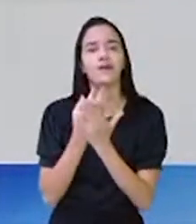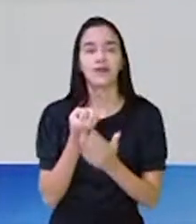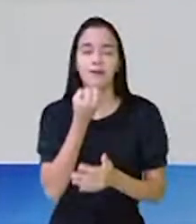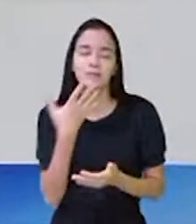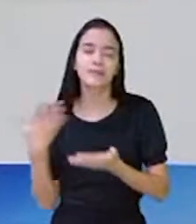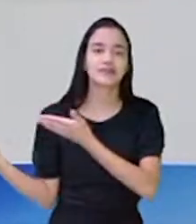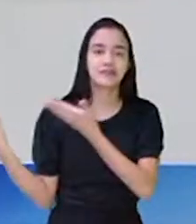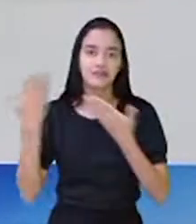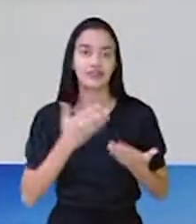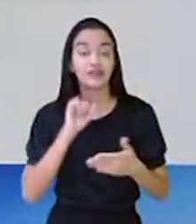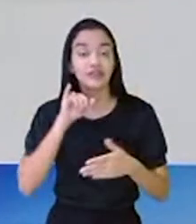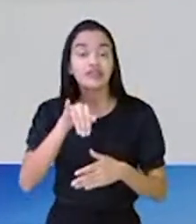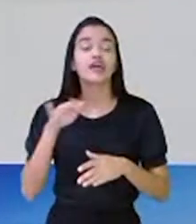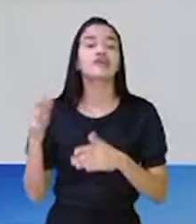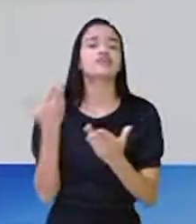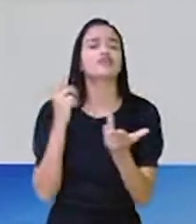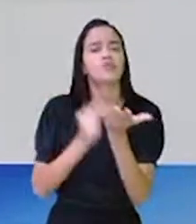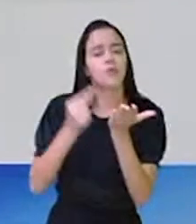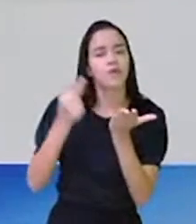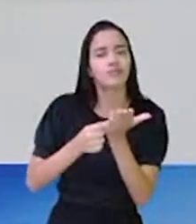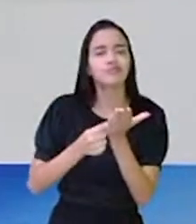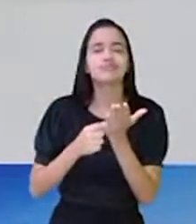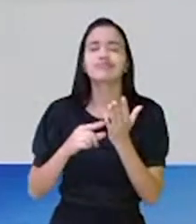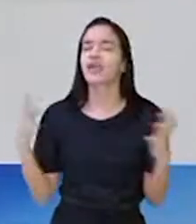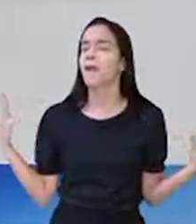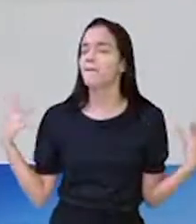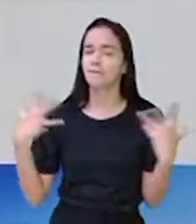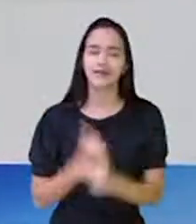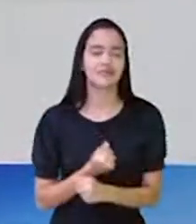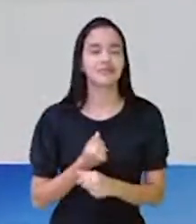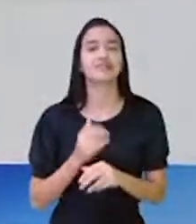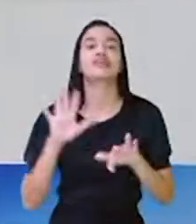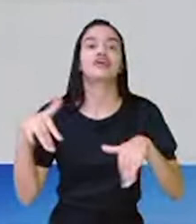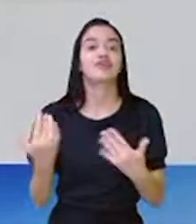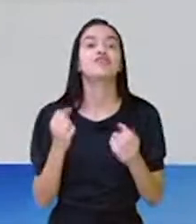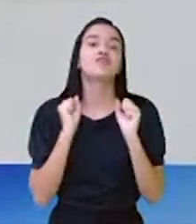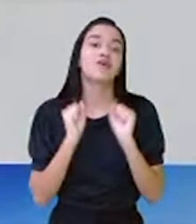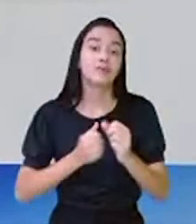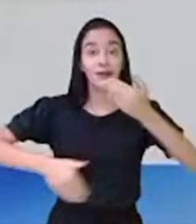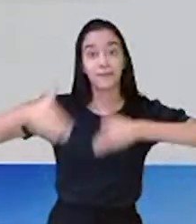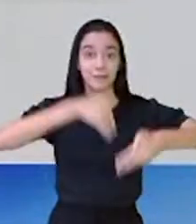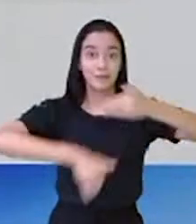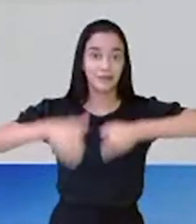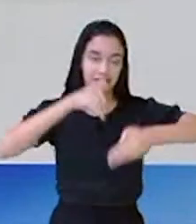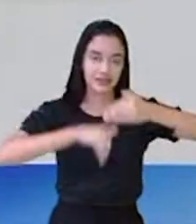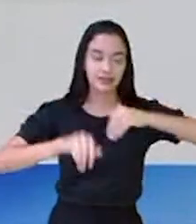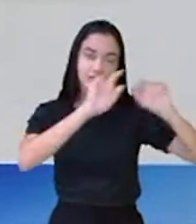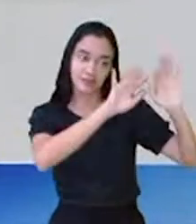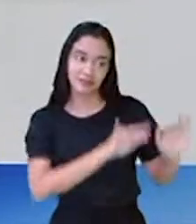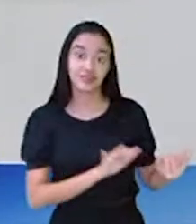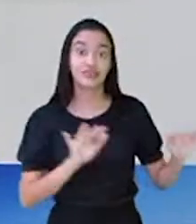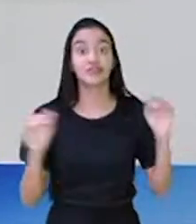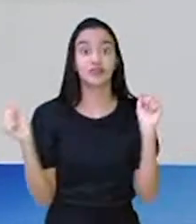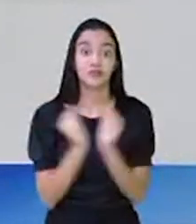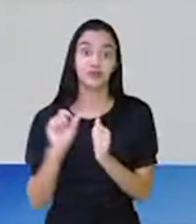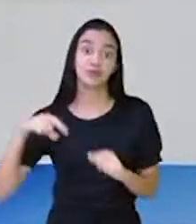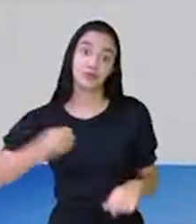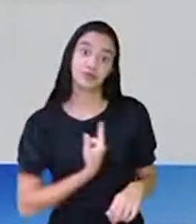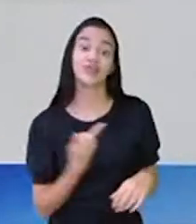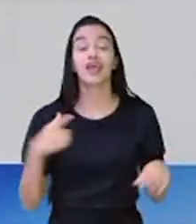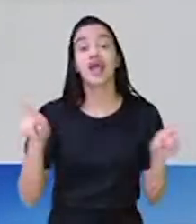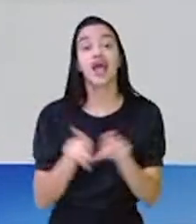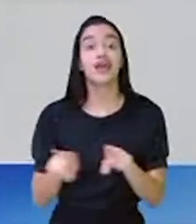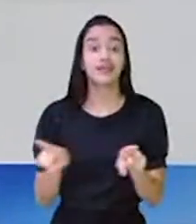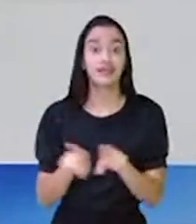-vindo. Se está assistindo pelo aplicativo, que maravilha, vai poder aí participar do chat conosco. E